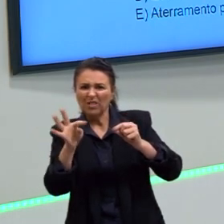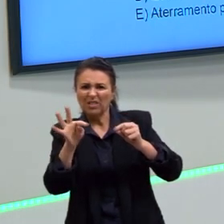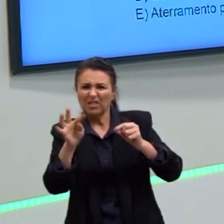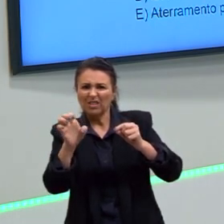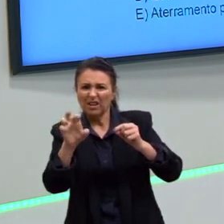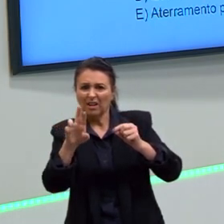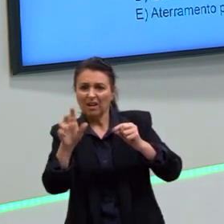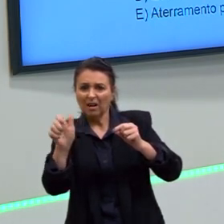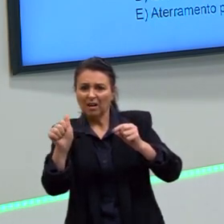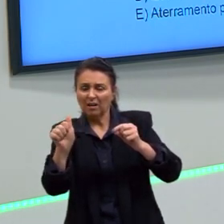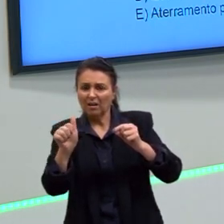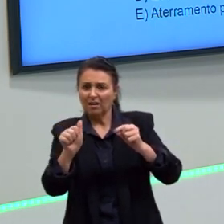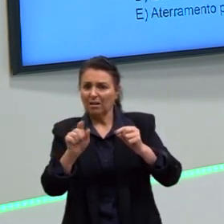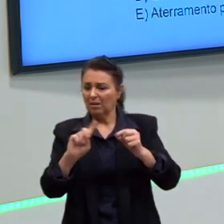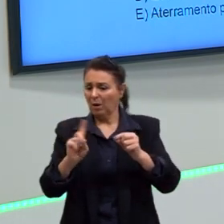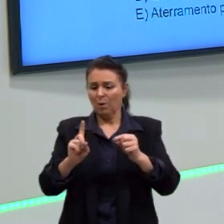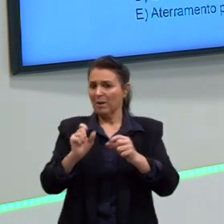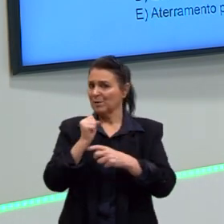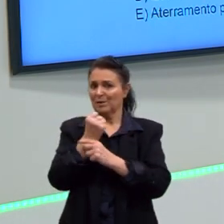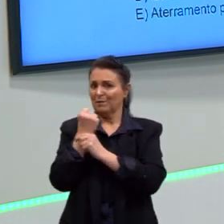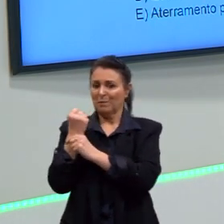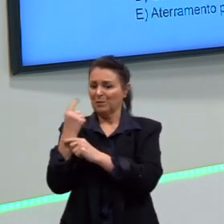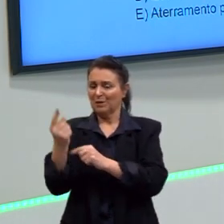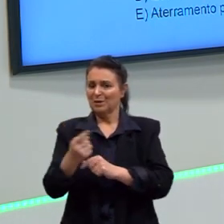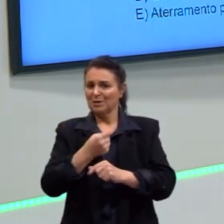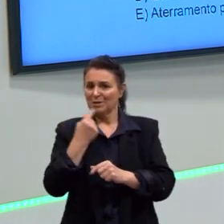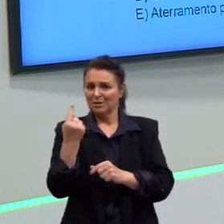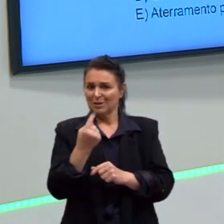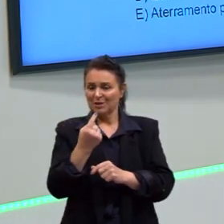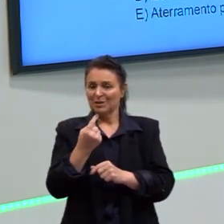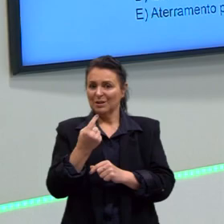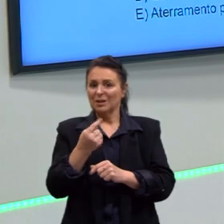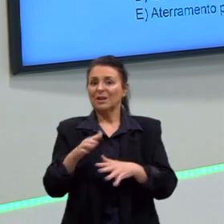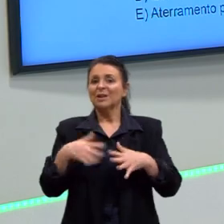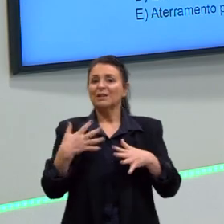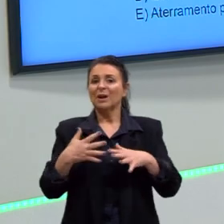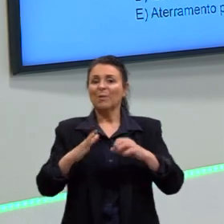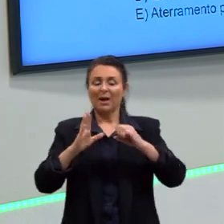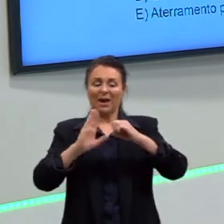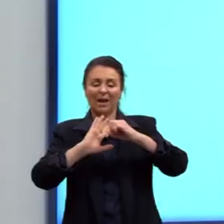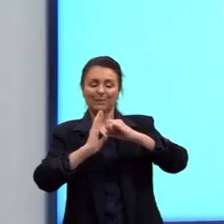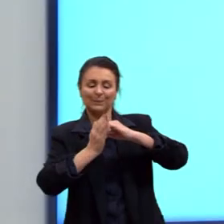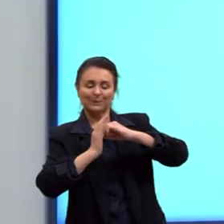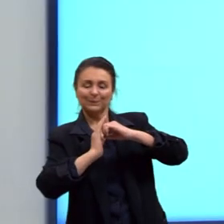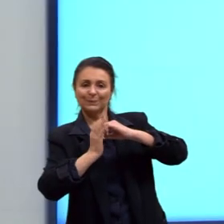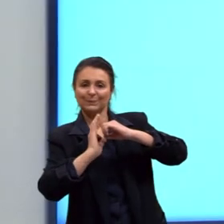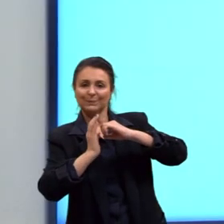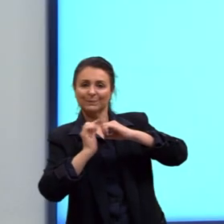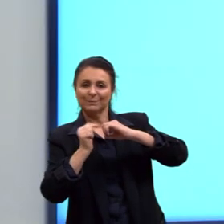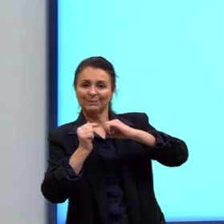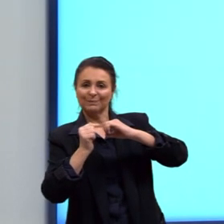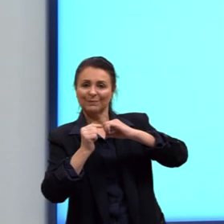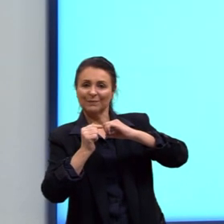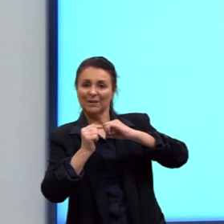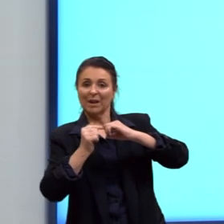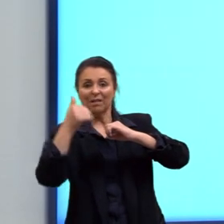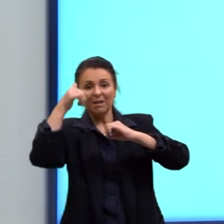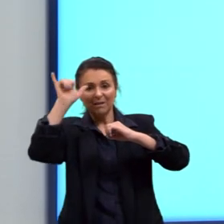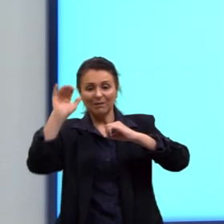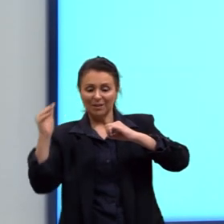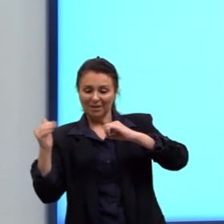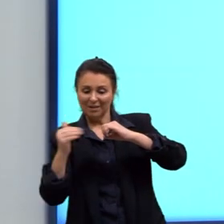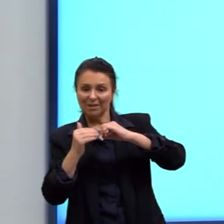isso aqui que vai nos proteger. Então, que acontece aqui é a blindagem pela carcaça metálica. Essa é a nossa opção